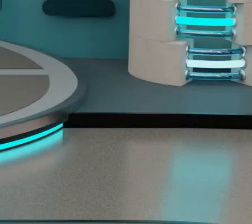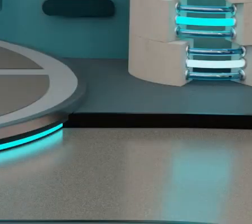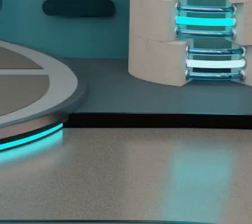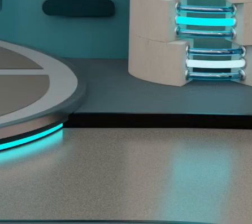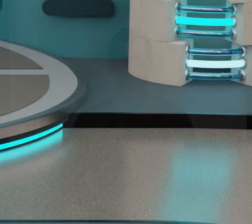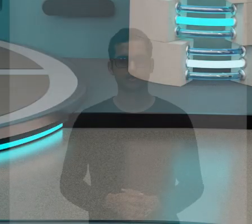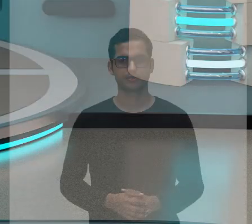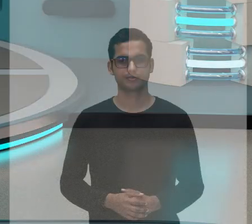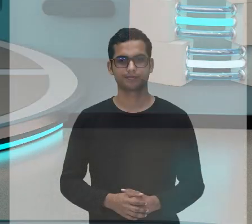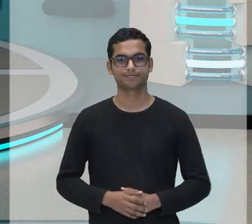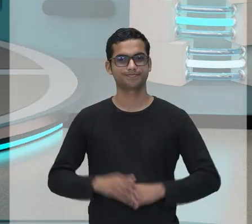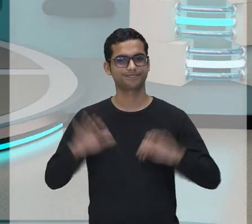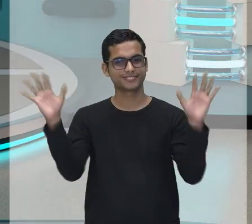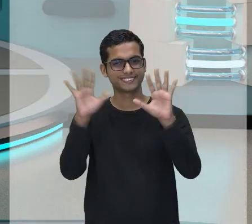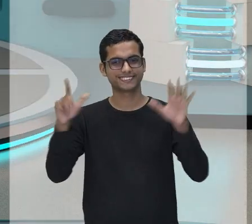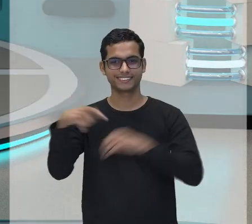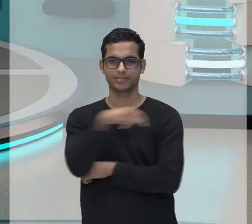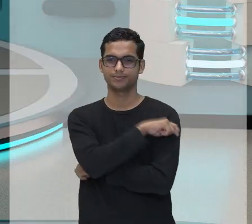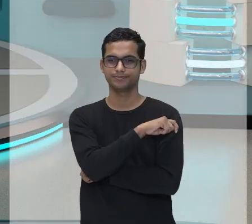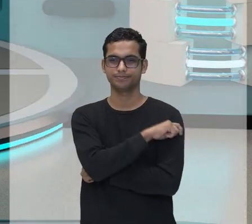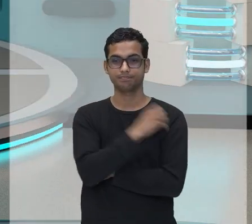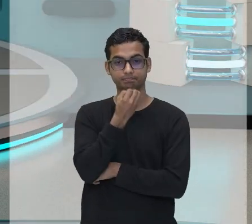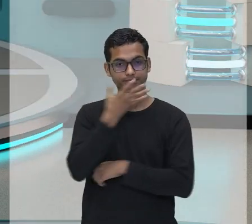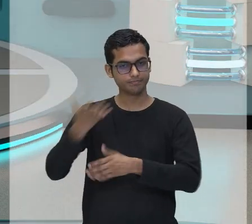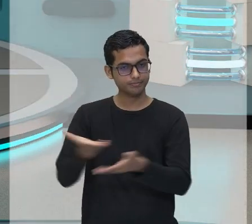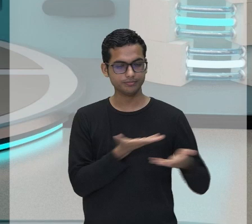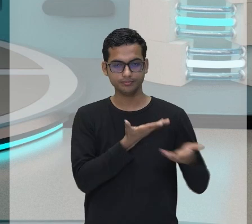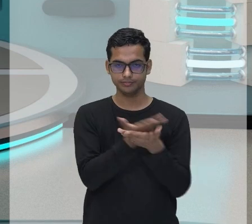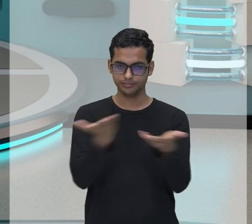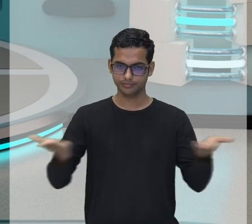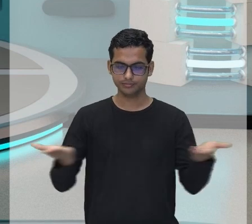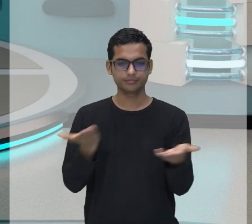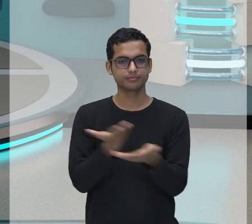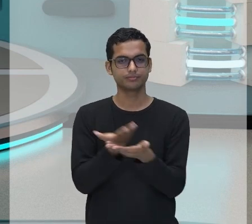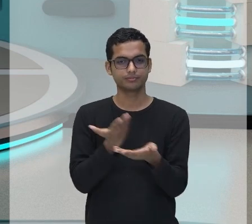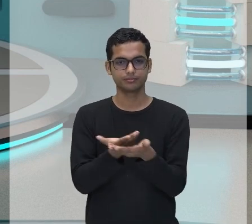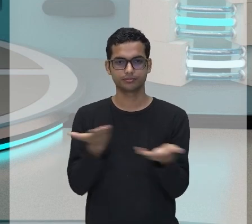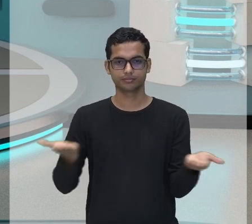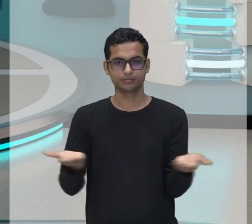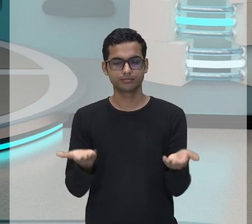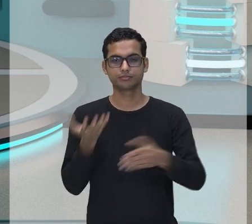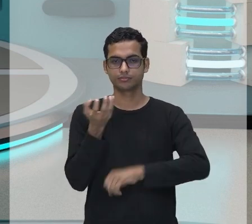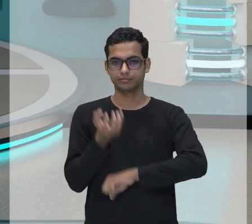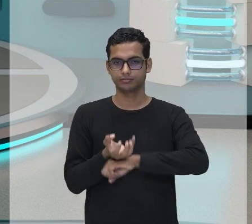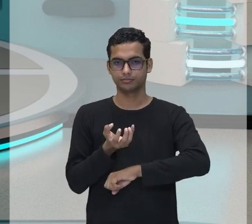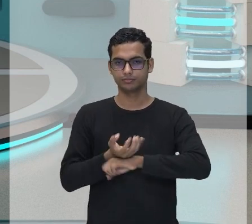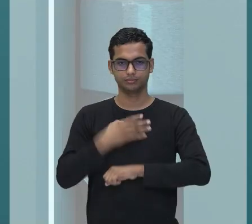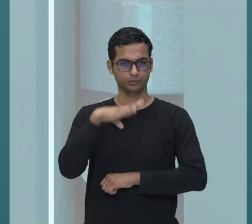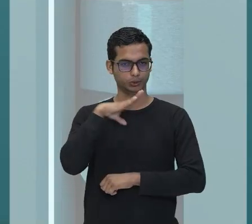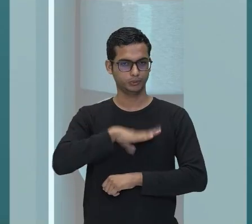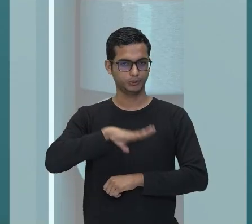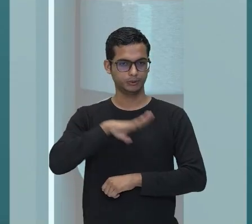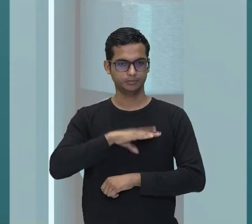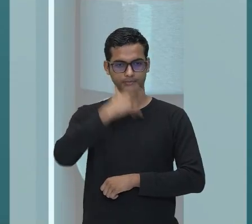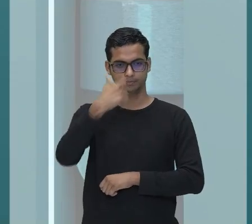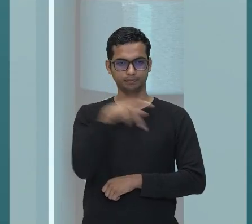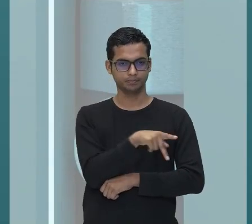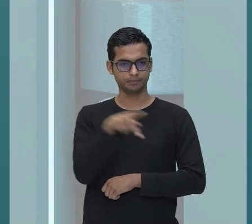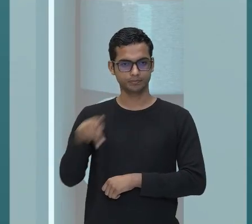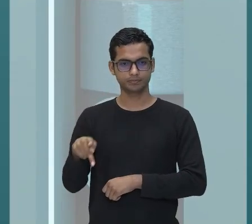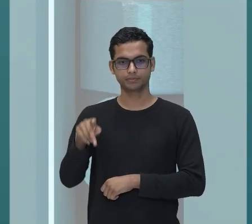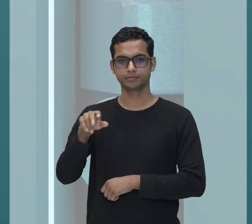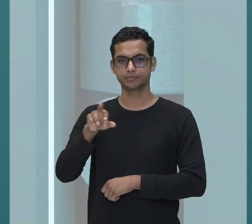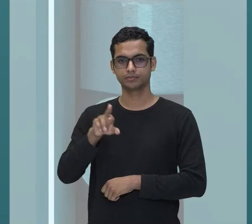Olá, queridos alunos! Sejam muito bem-vindos para mais uma aula de língua portuguesa. Eu sou a professora